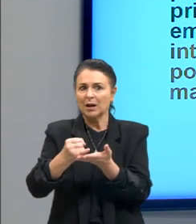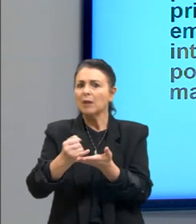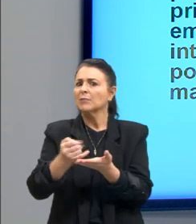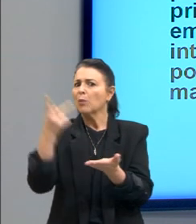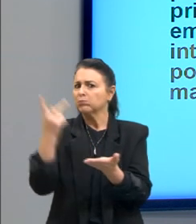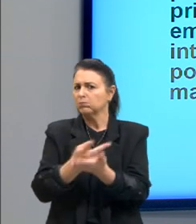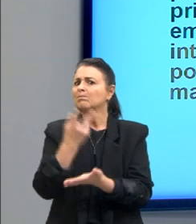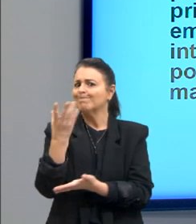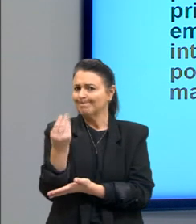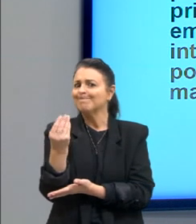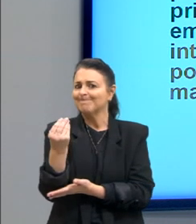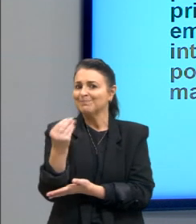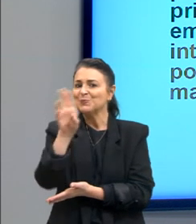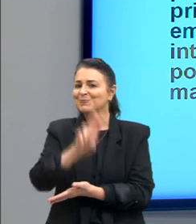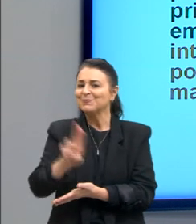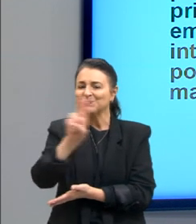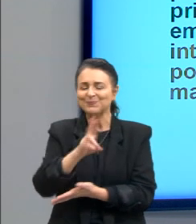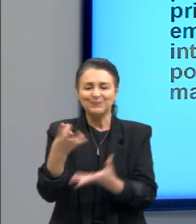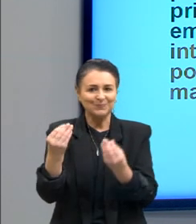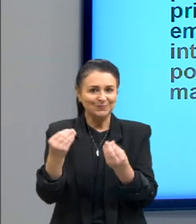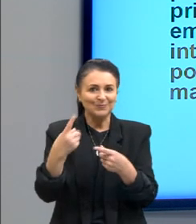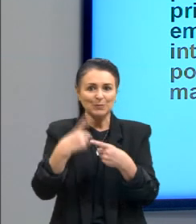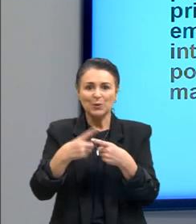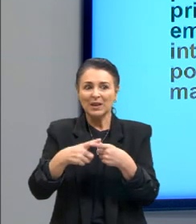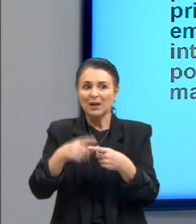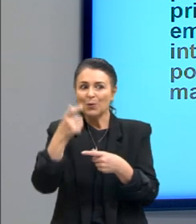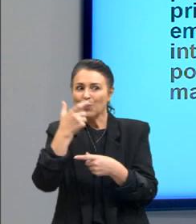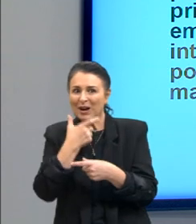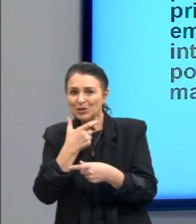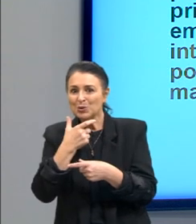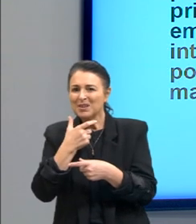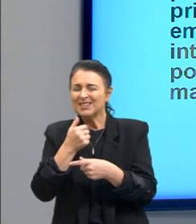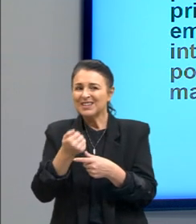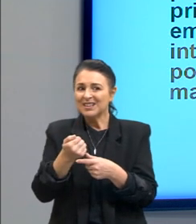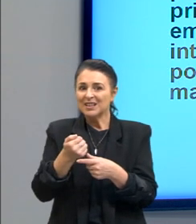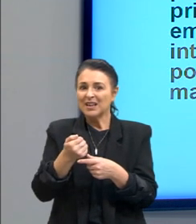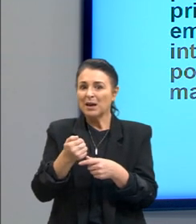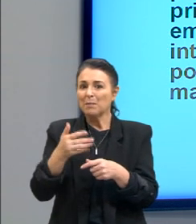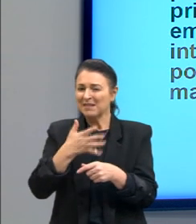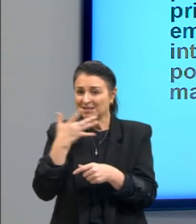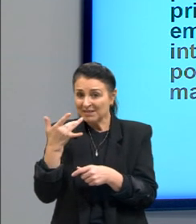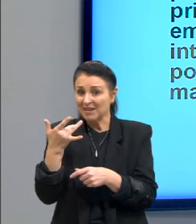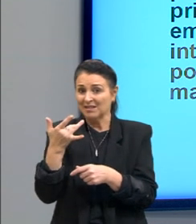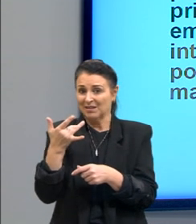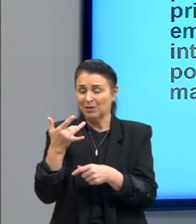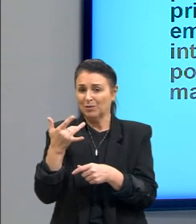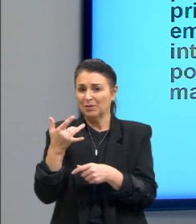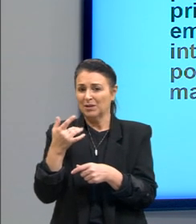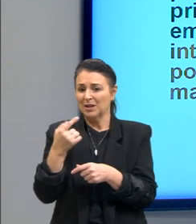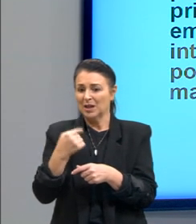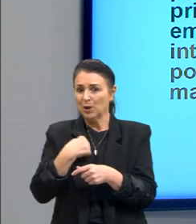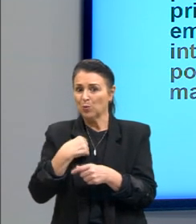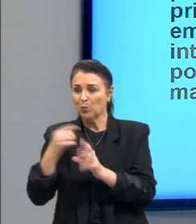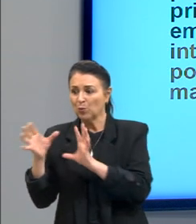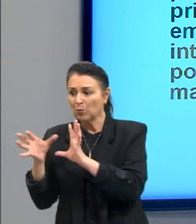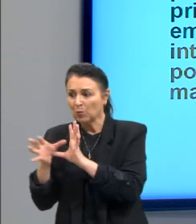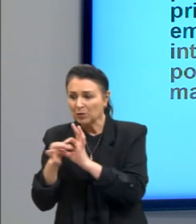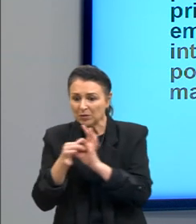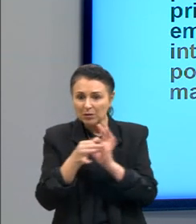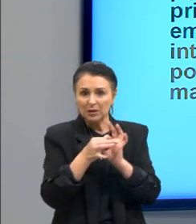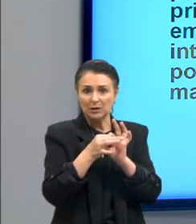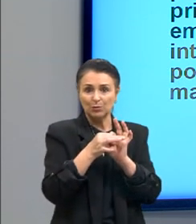bastante talvez seja menos difícil quando a gente faz uma alusão histórica então eu contextualizo o meu leitor